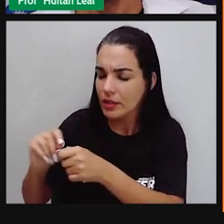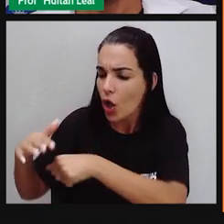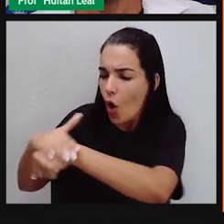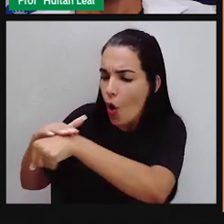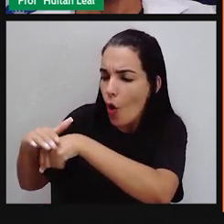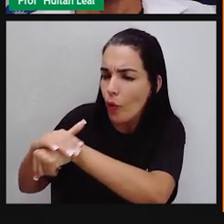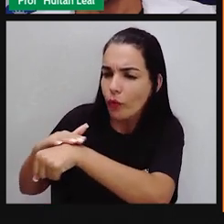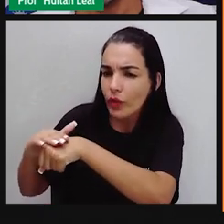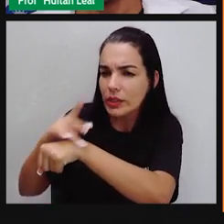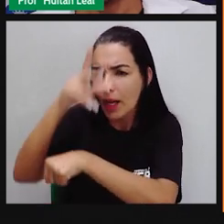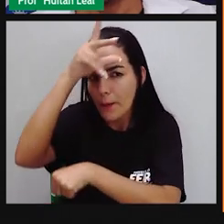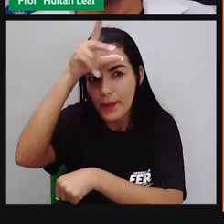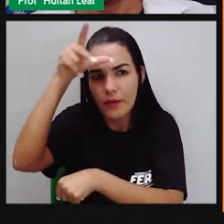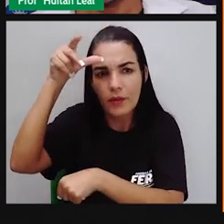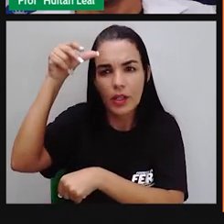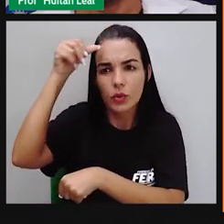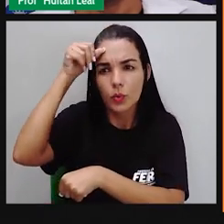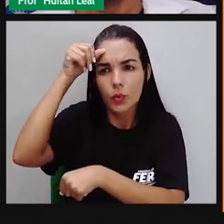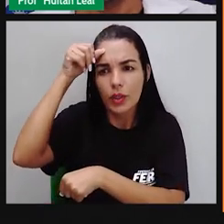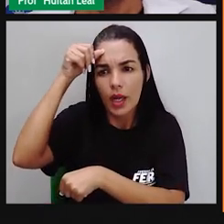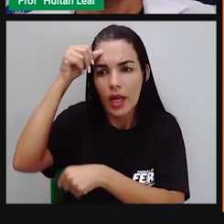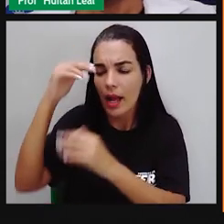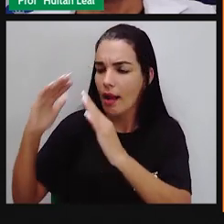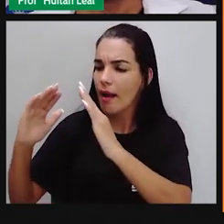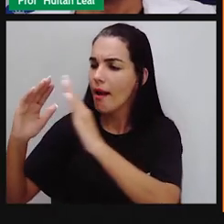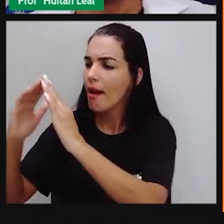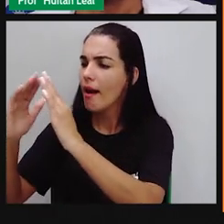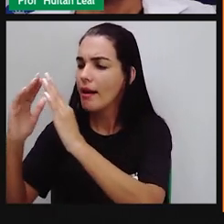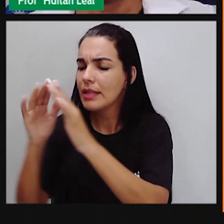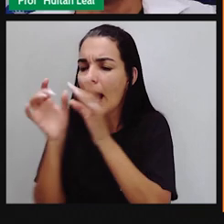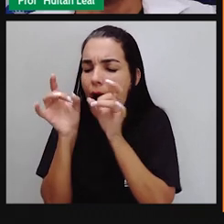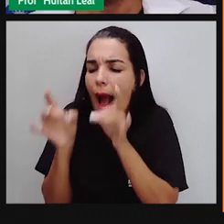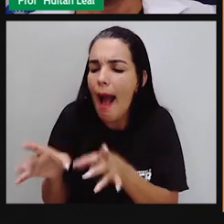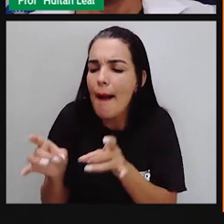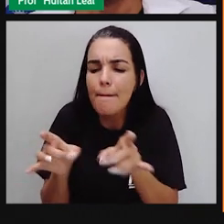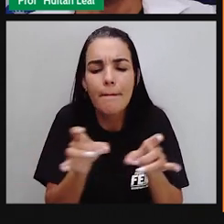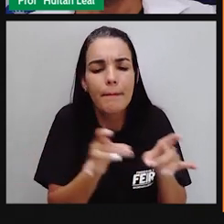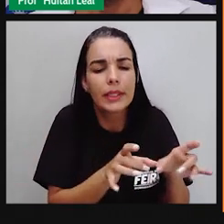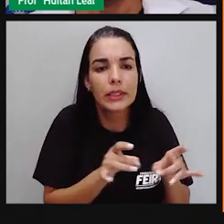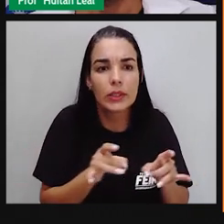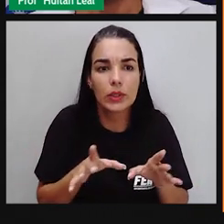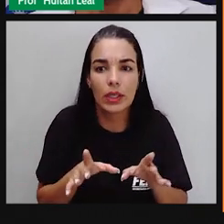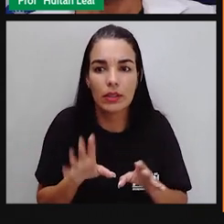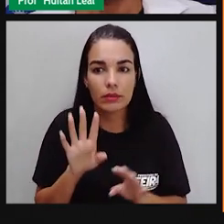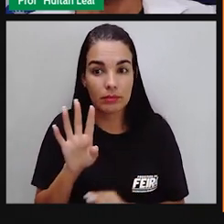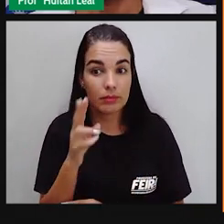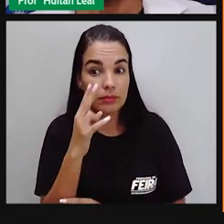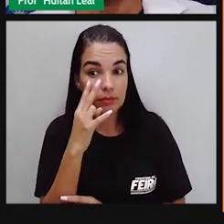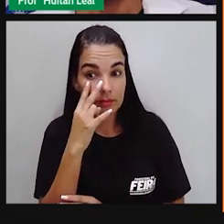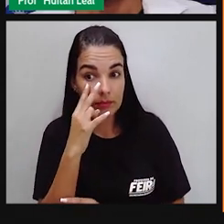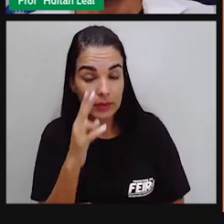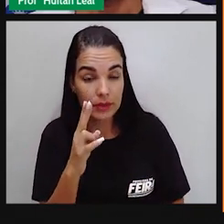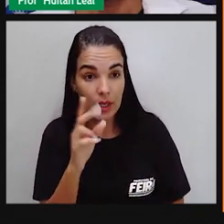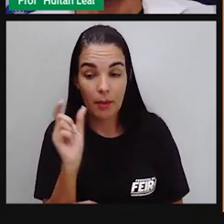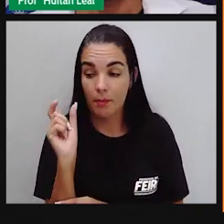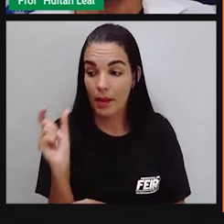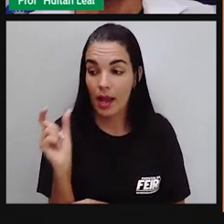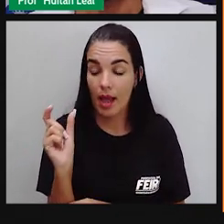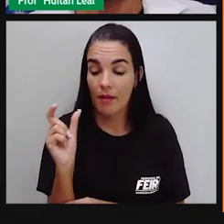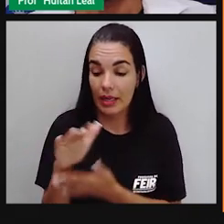o uso de um imóvel abandonado. Essa ideia, essa palavra composta, sem teto,